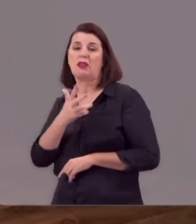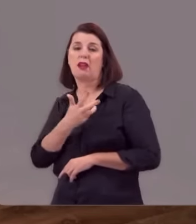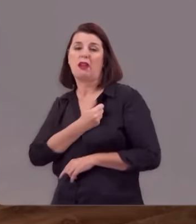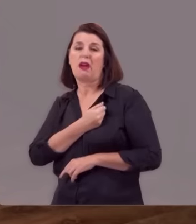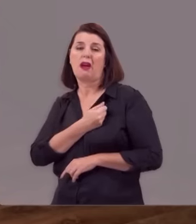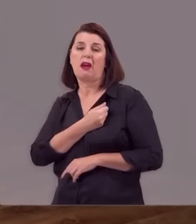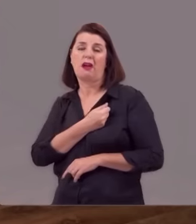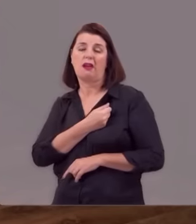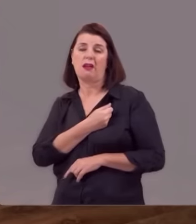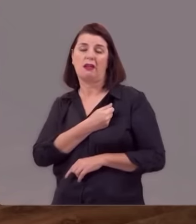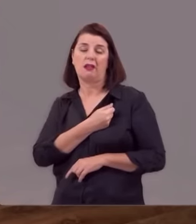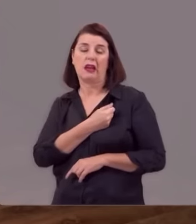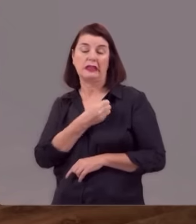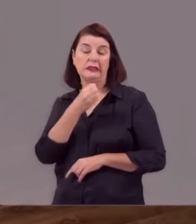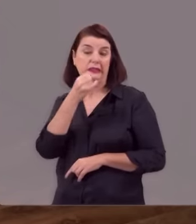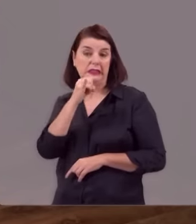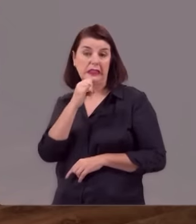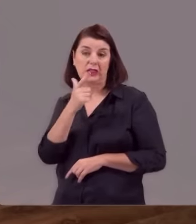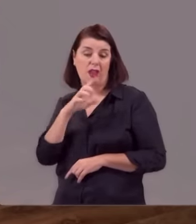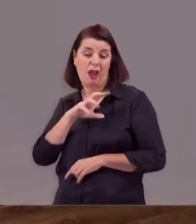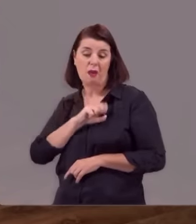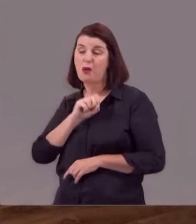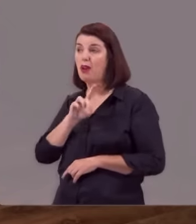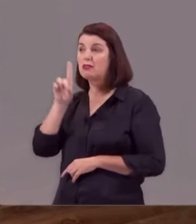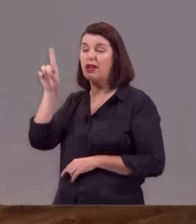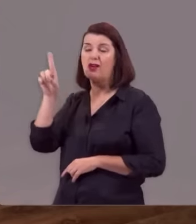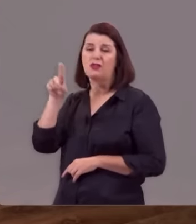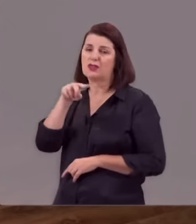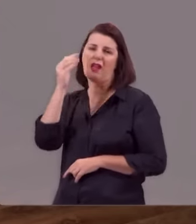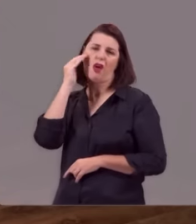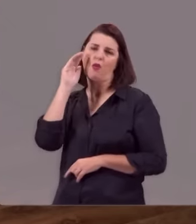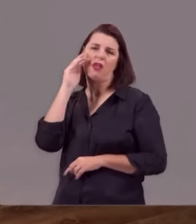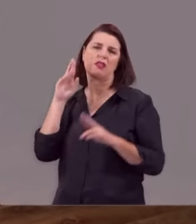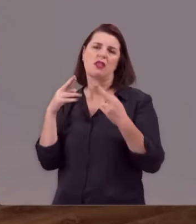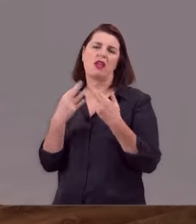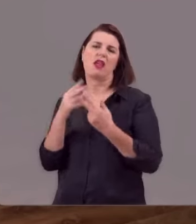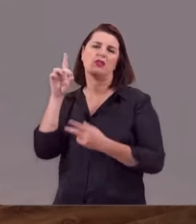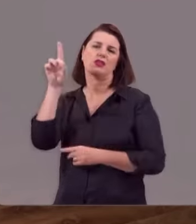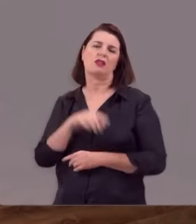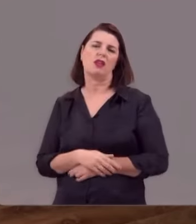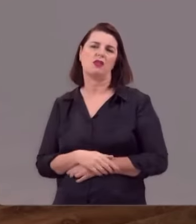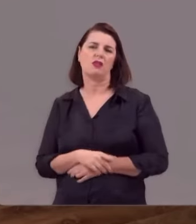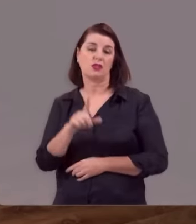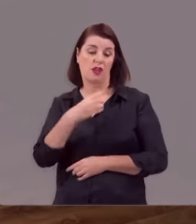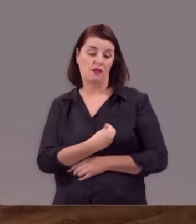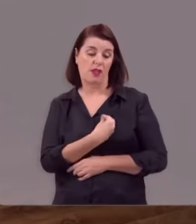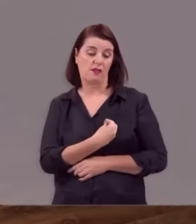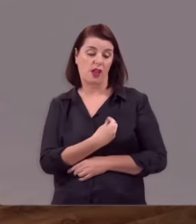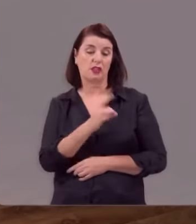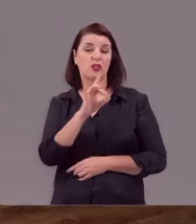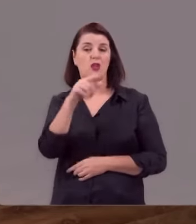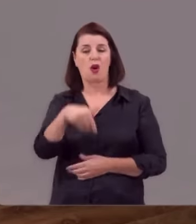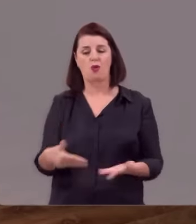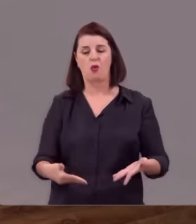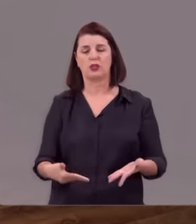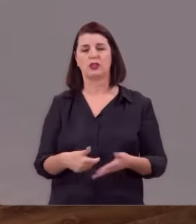Se você não amar a Deus, você não entendeu o é o reino de Deus. Você está vivendo apenas por aqui e por